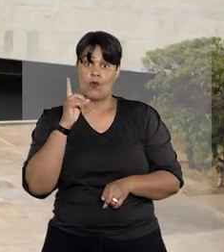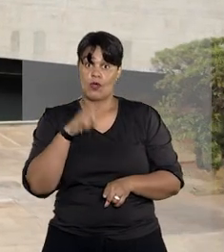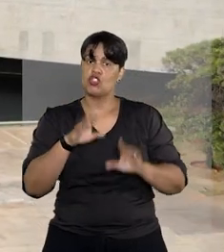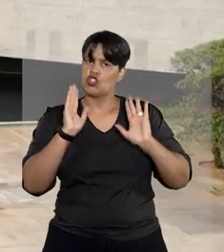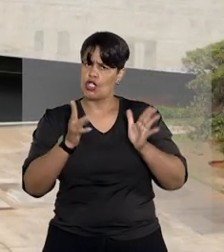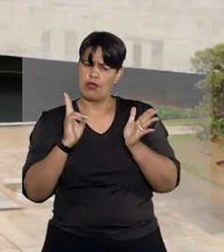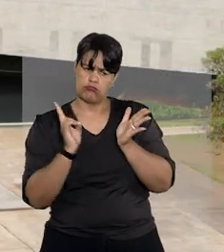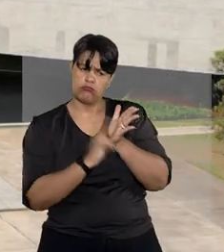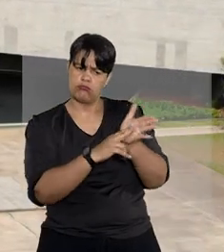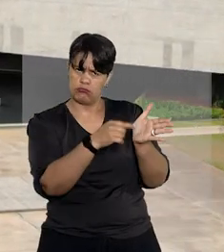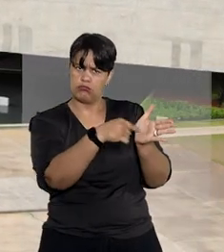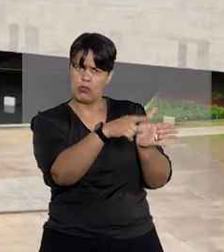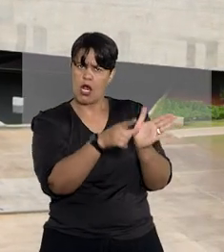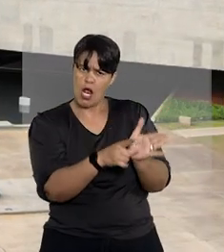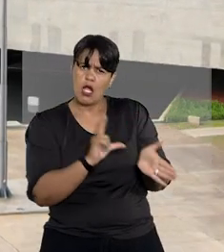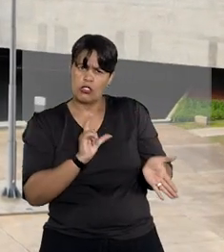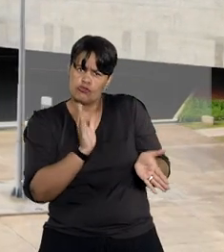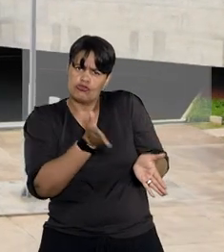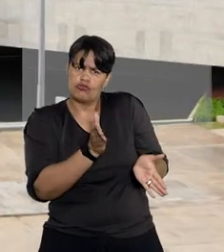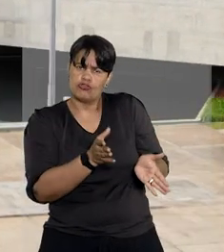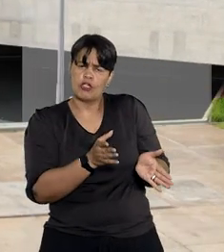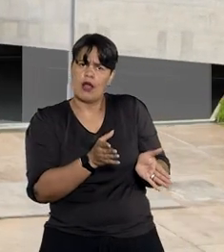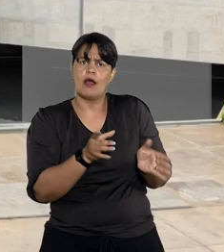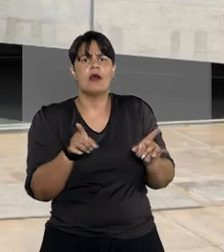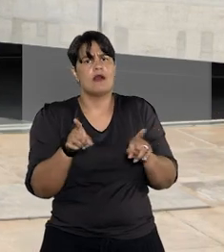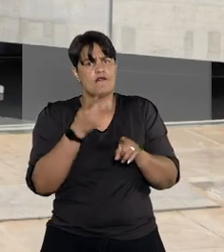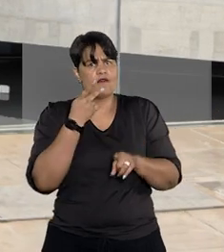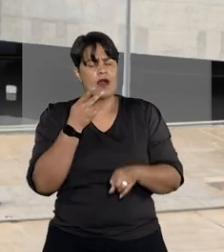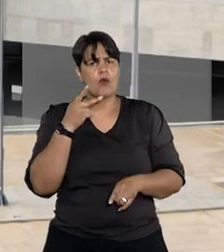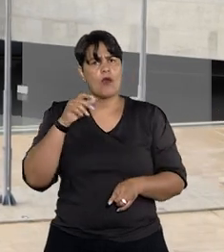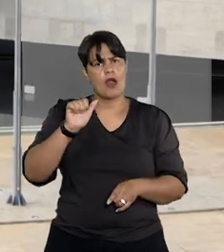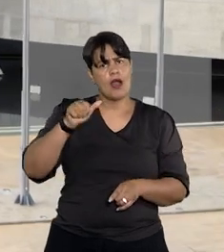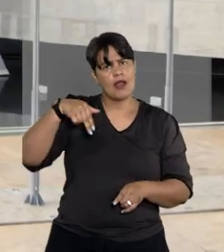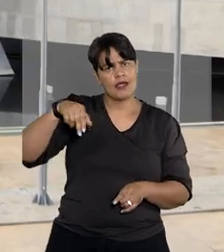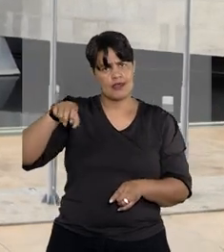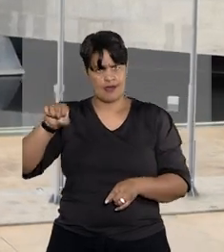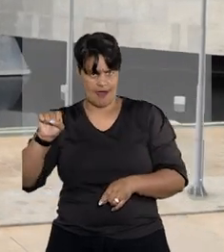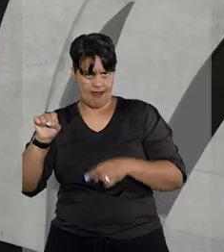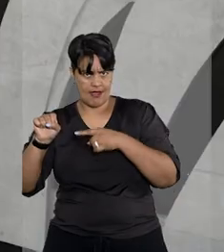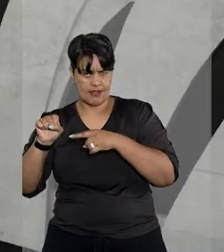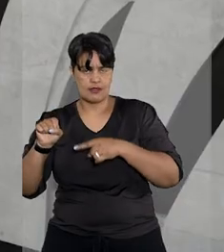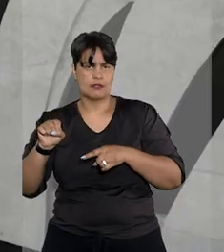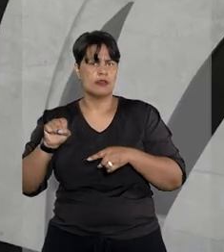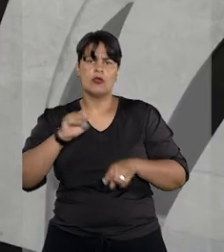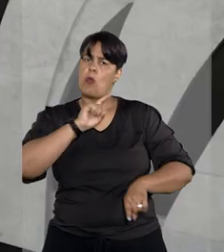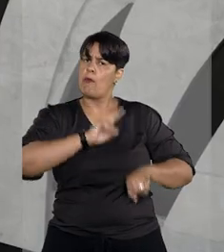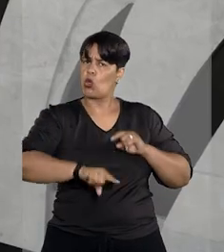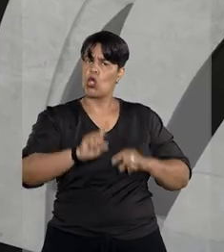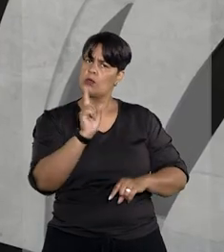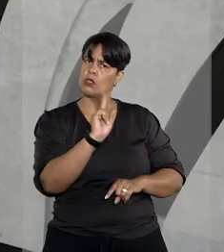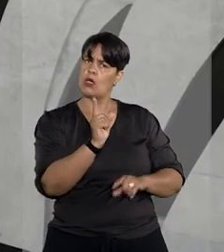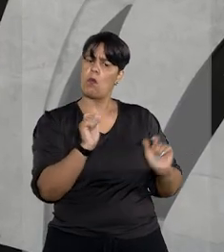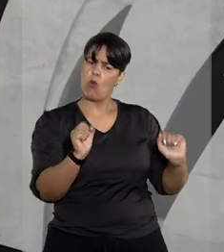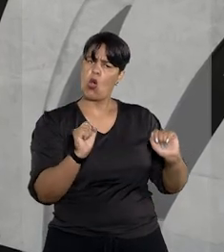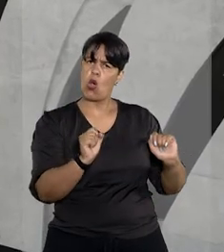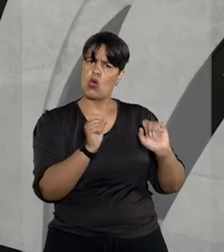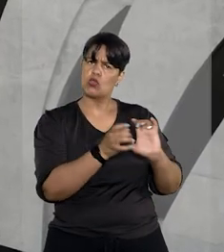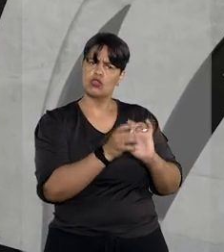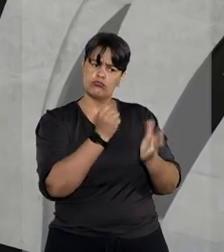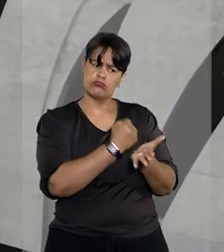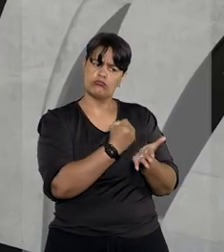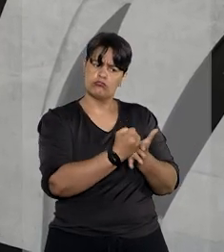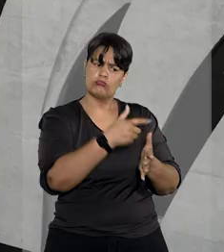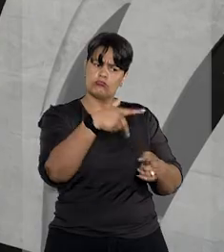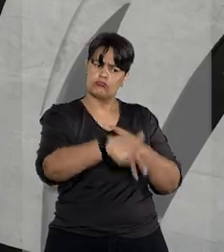notificação prévia exigida e lembrou que a Agência Nacional de Saúde Suplementar não proibiu a rescisão por falta de